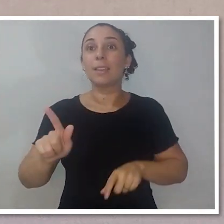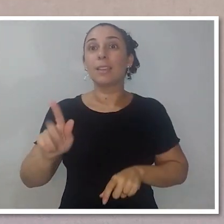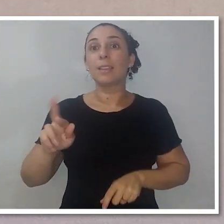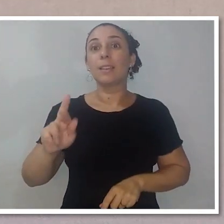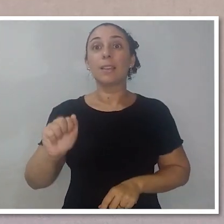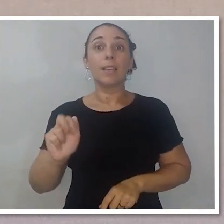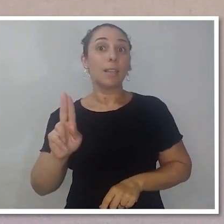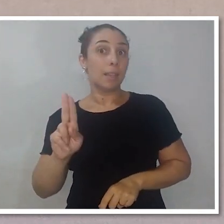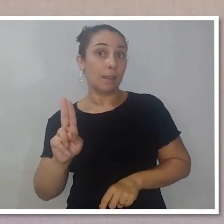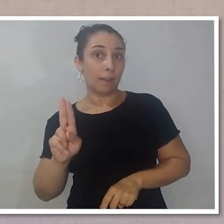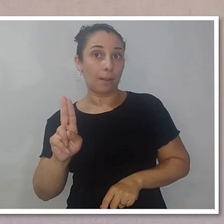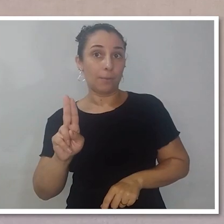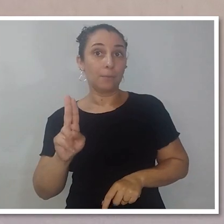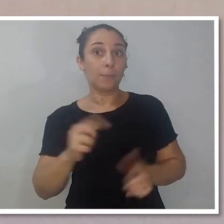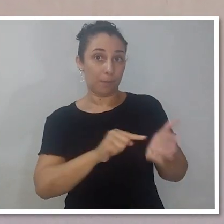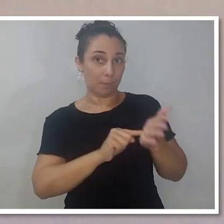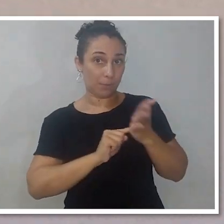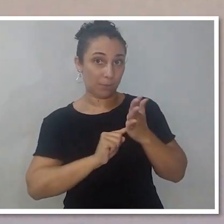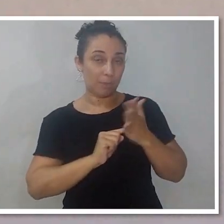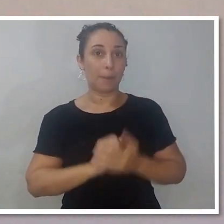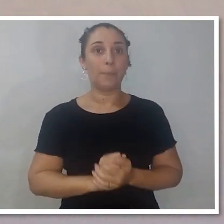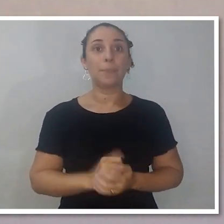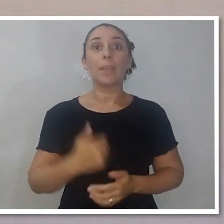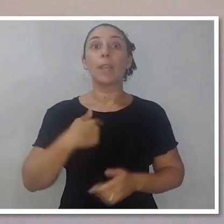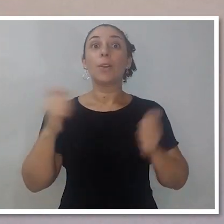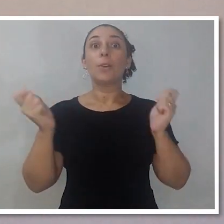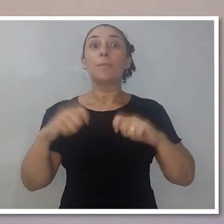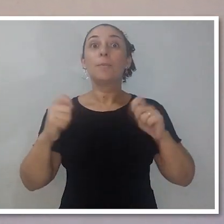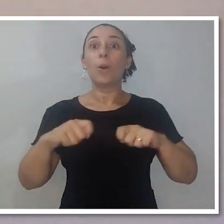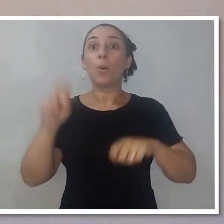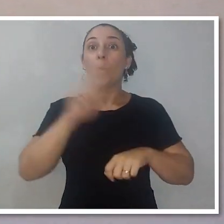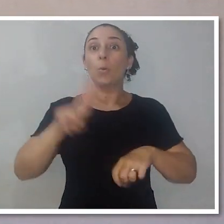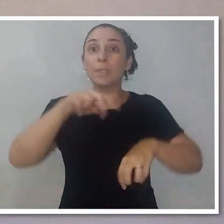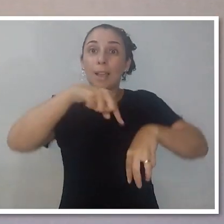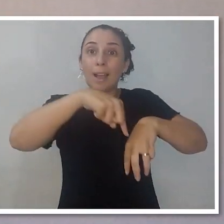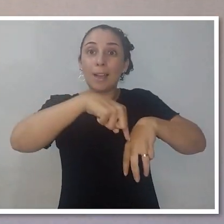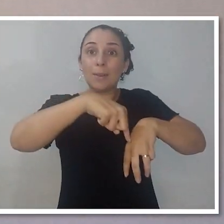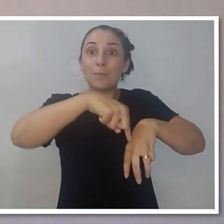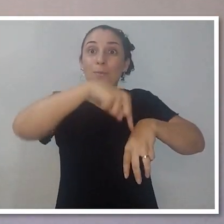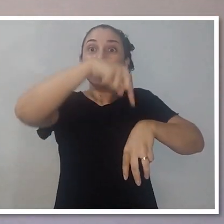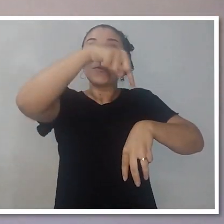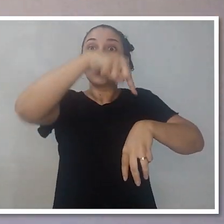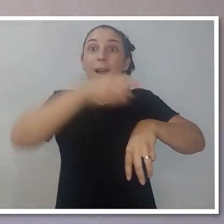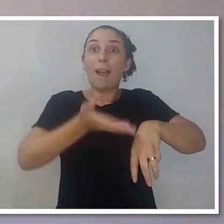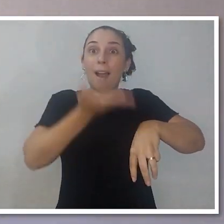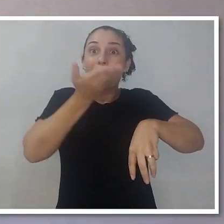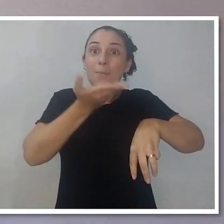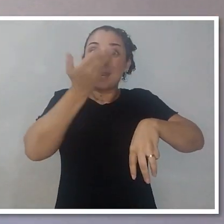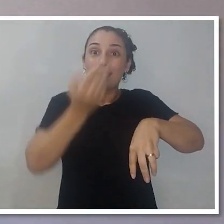marcações, na frente e tal. Eu posso usar a coluna central agora para aumentar mais ainda a altura.